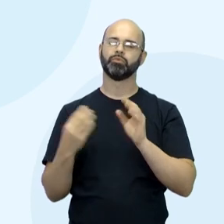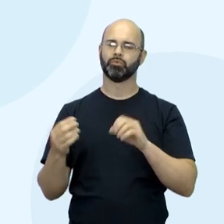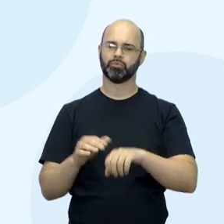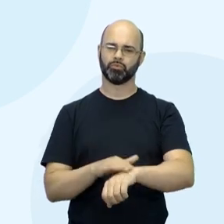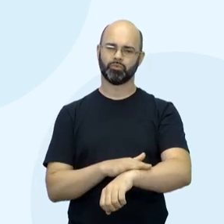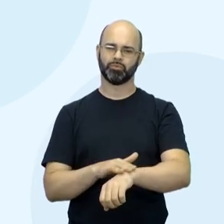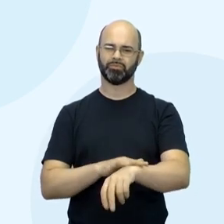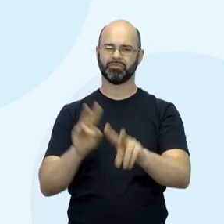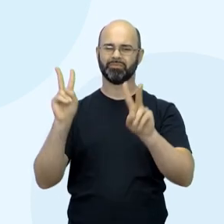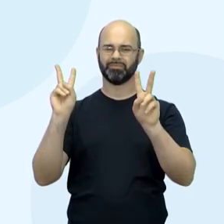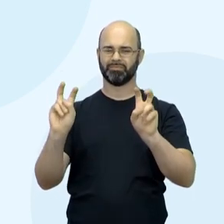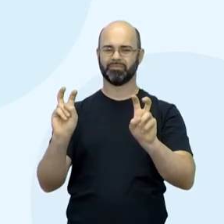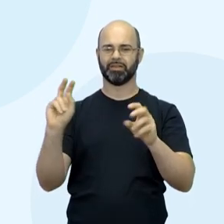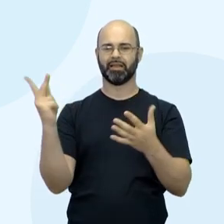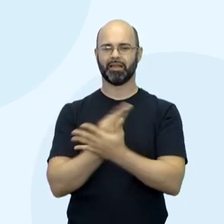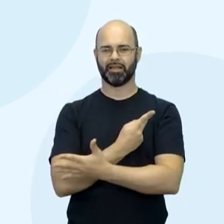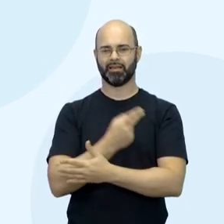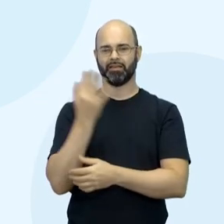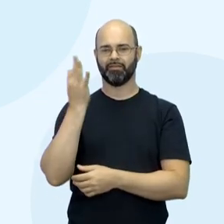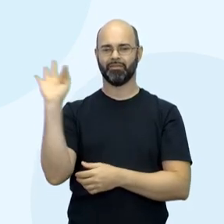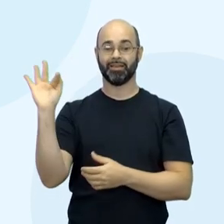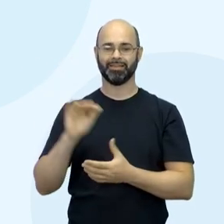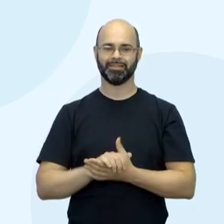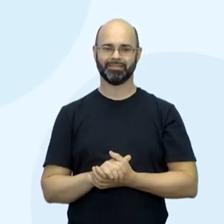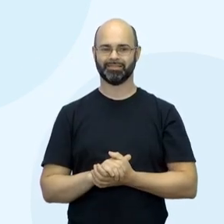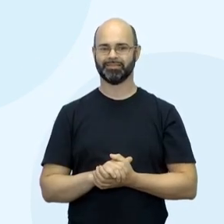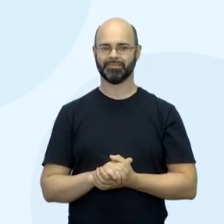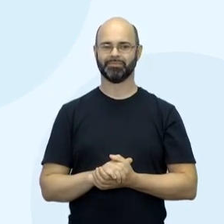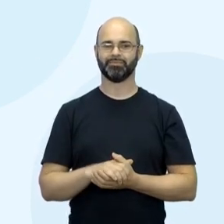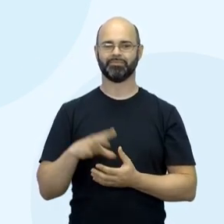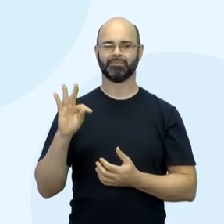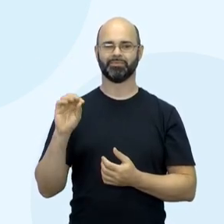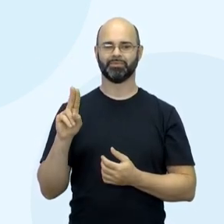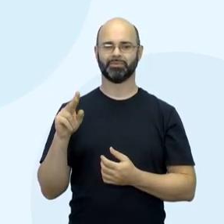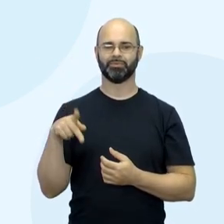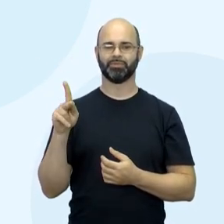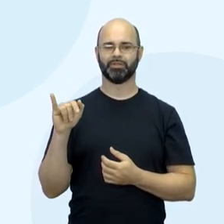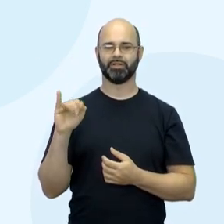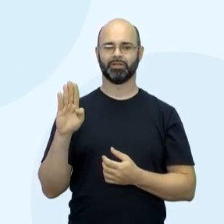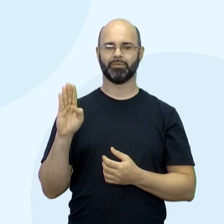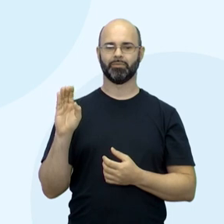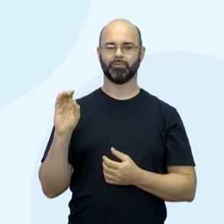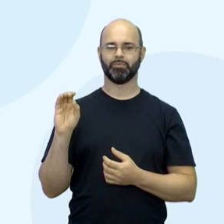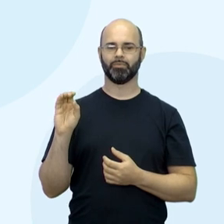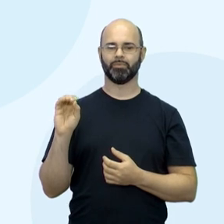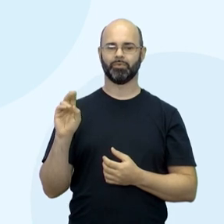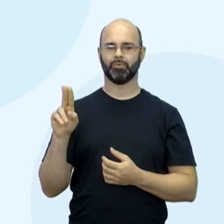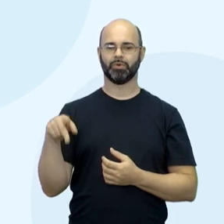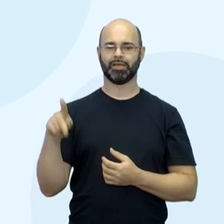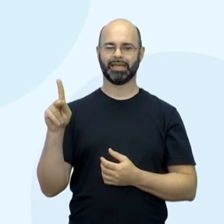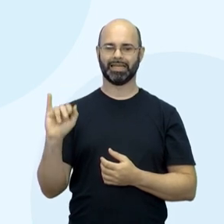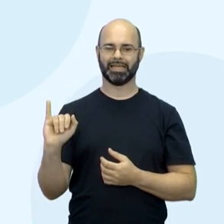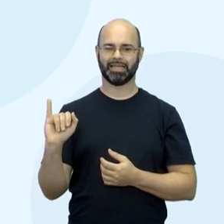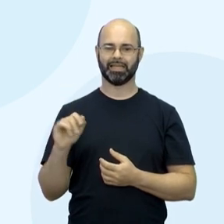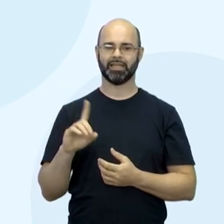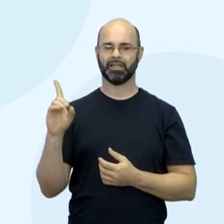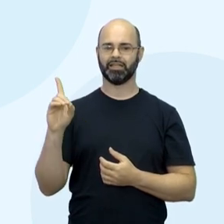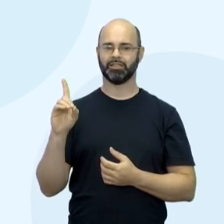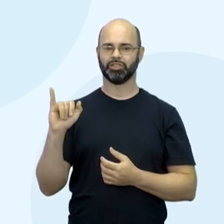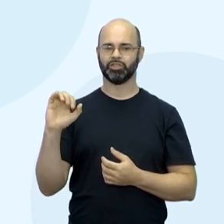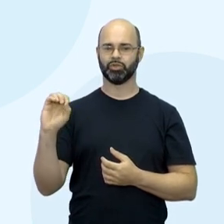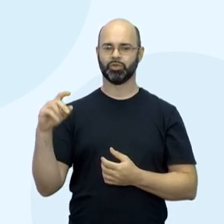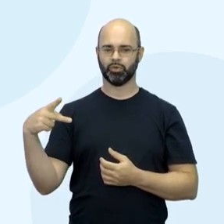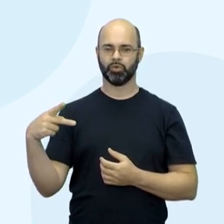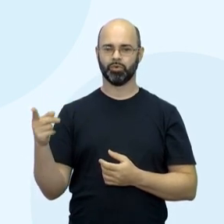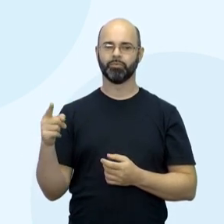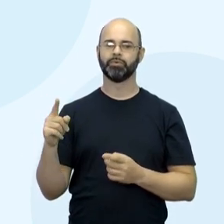errado. Errado. Na França. A comédia Talkbook, de Dibryll Dupembet, rodada em 73,